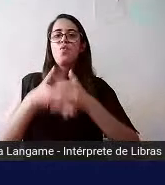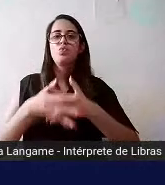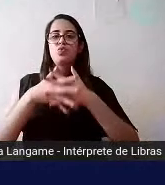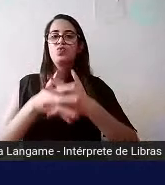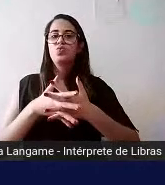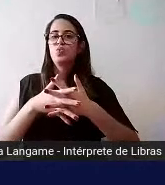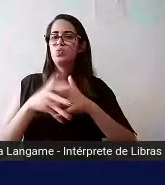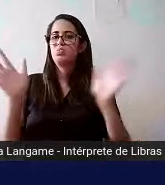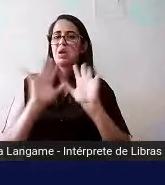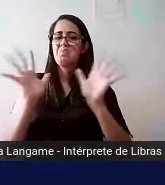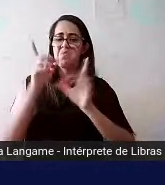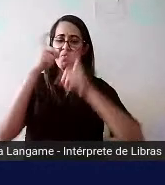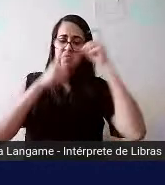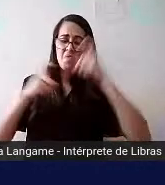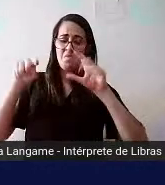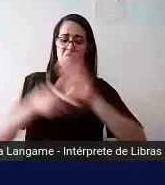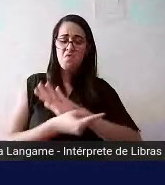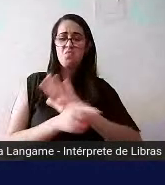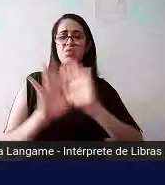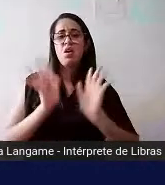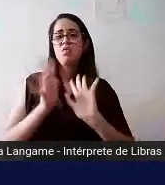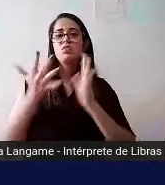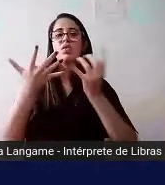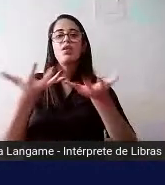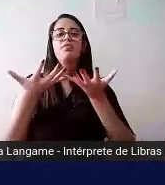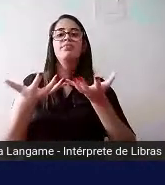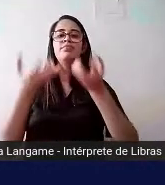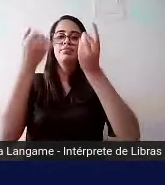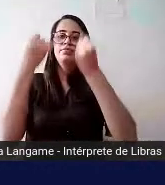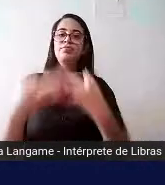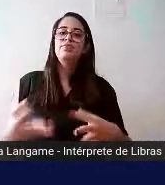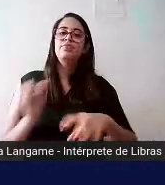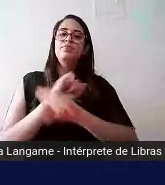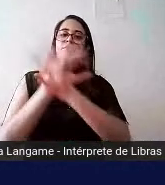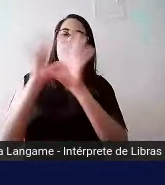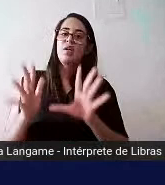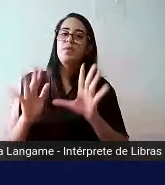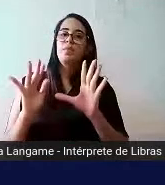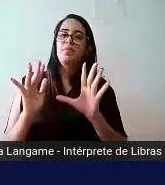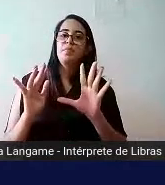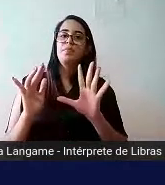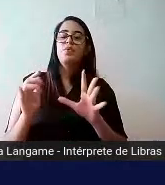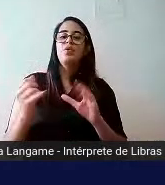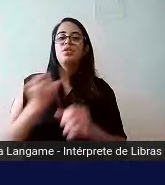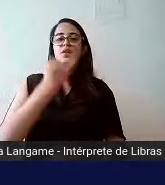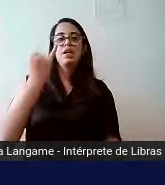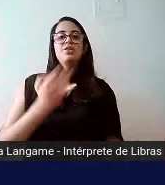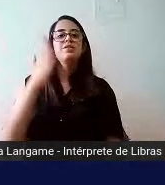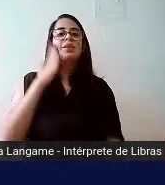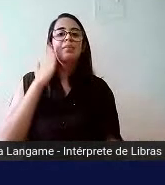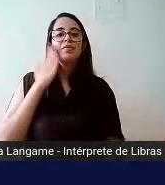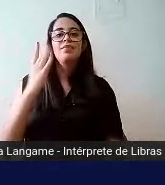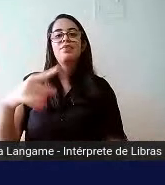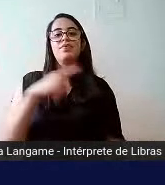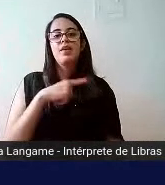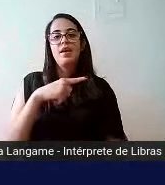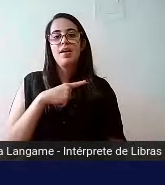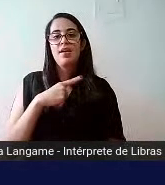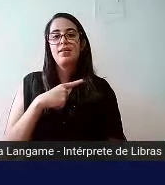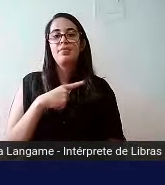em aprofundar nisso, a gente só quer esclarecer que é importante a gente saber que existe essa